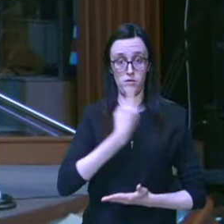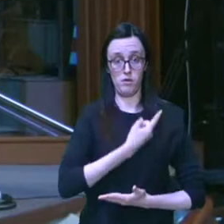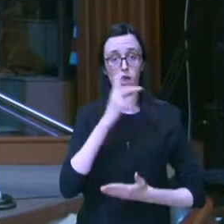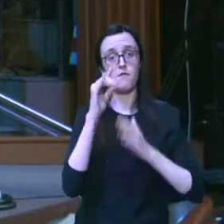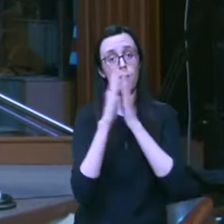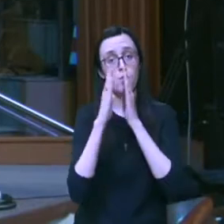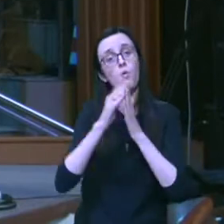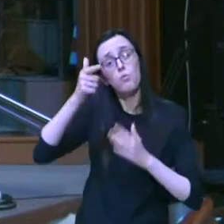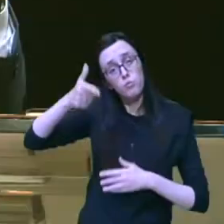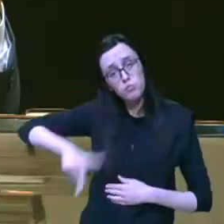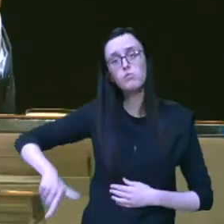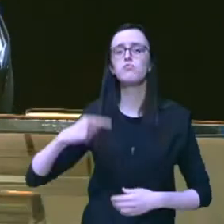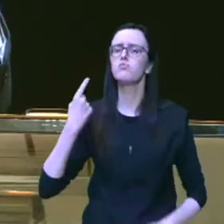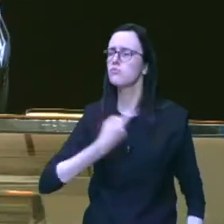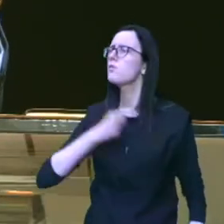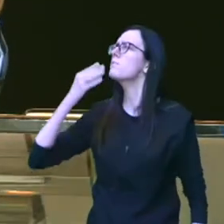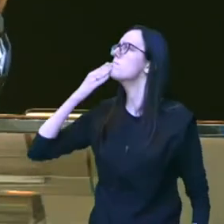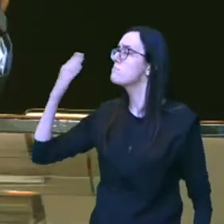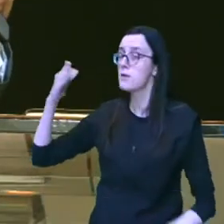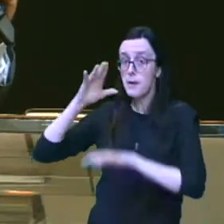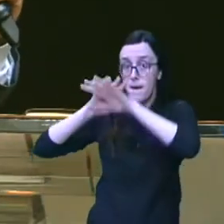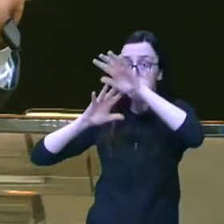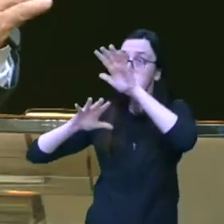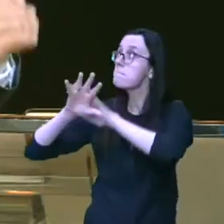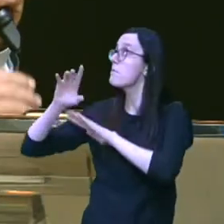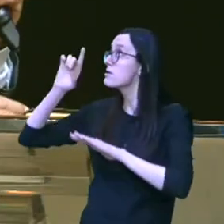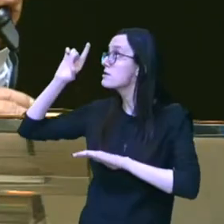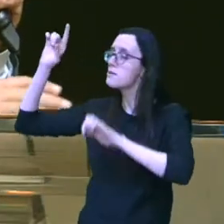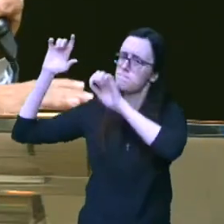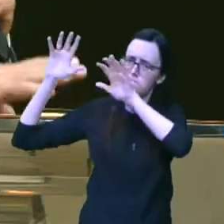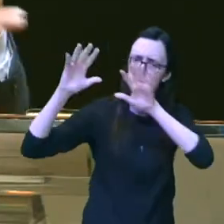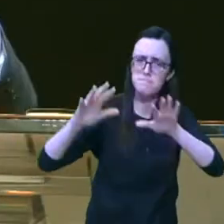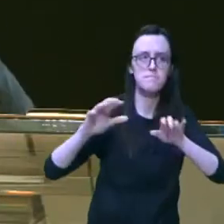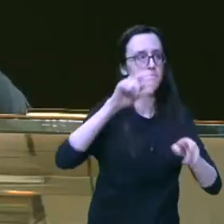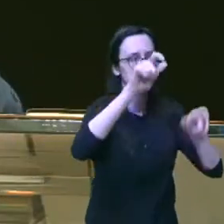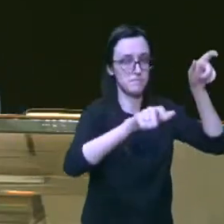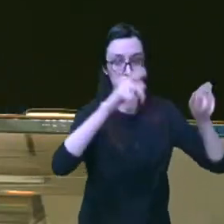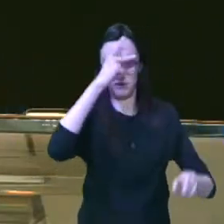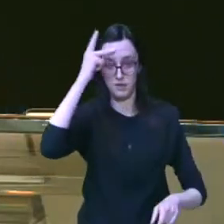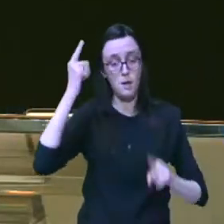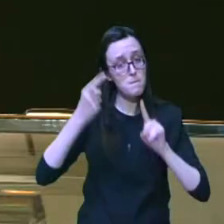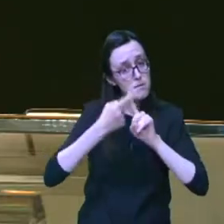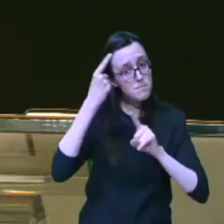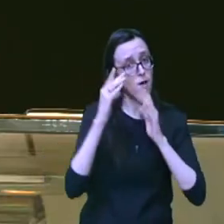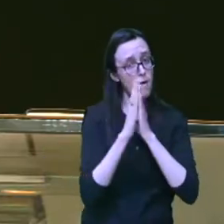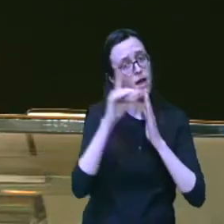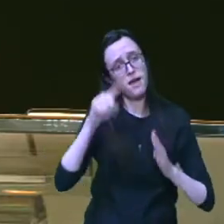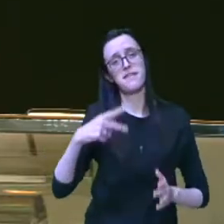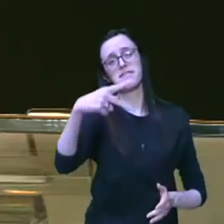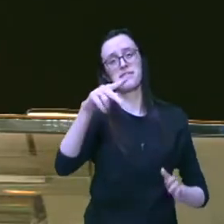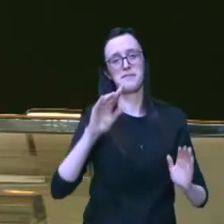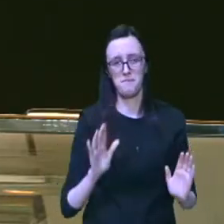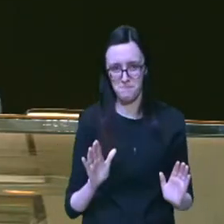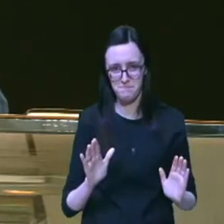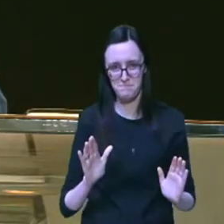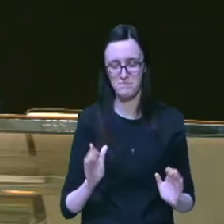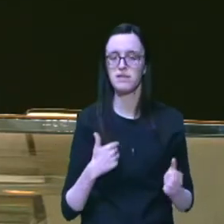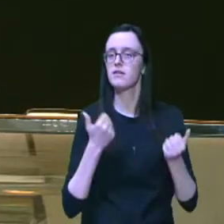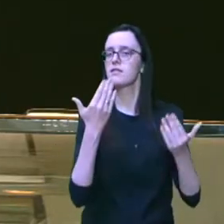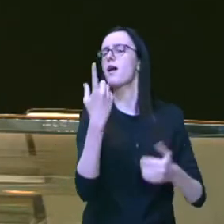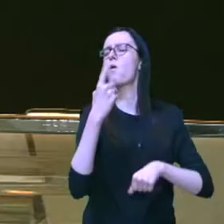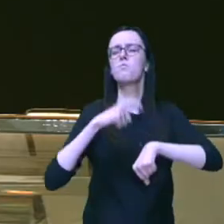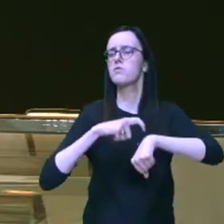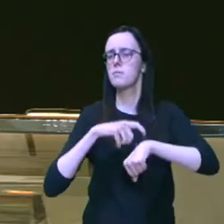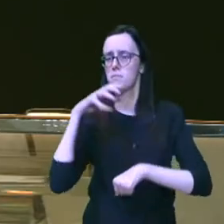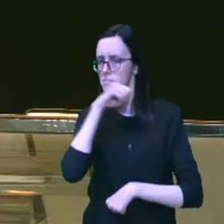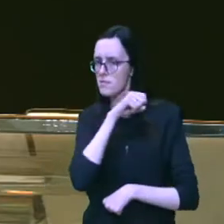novamente pedindo que a mão de Deus seja sobre elas, o primeiro momento de oração é teu, quero dar um minutinho